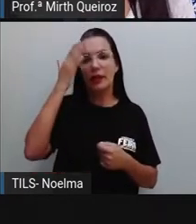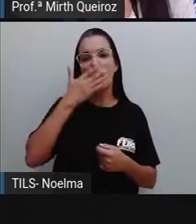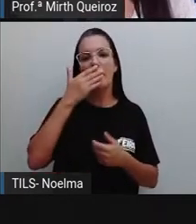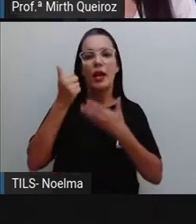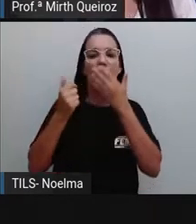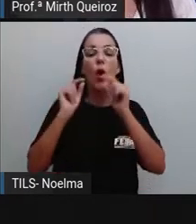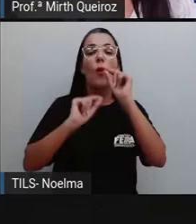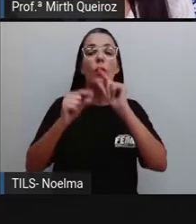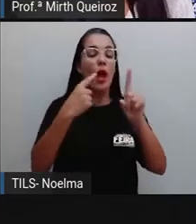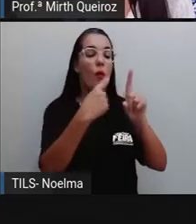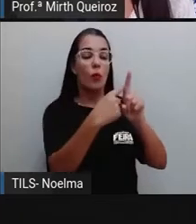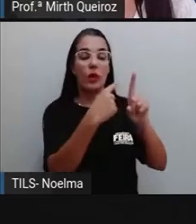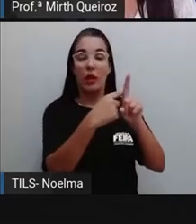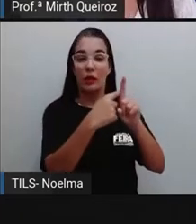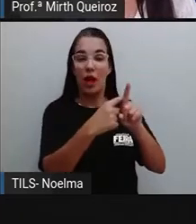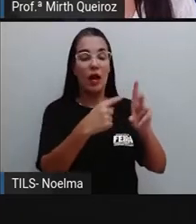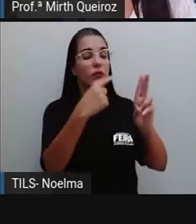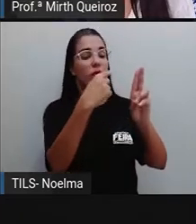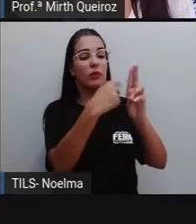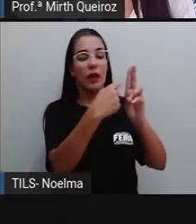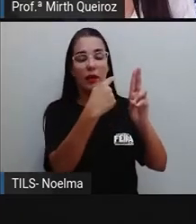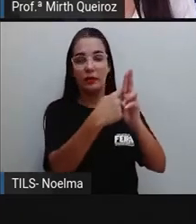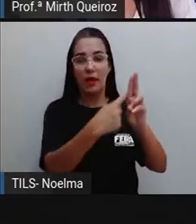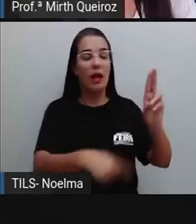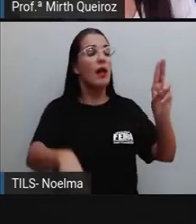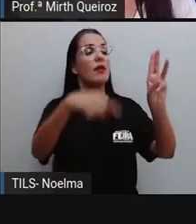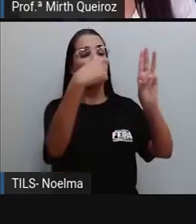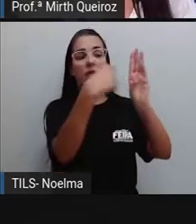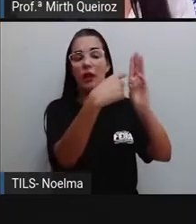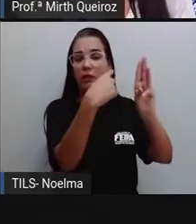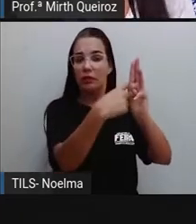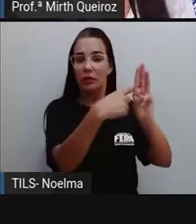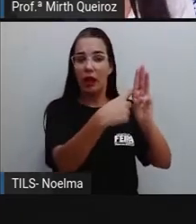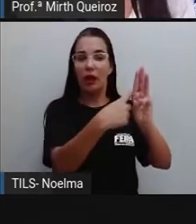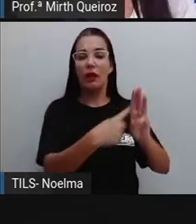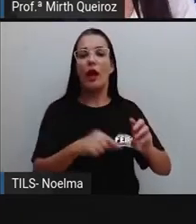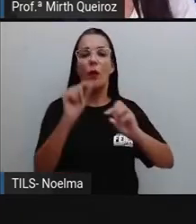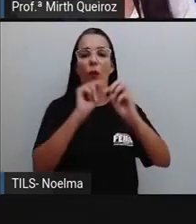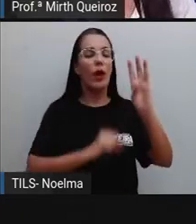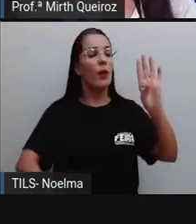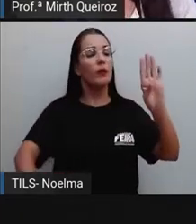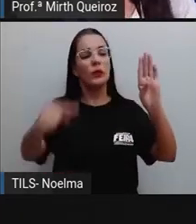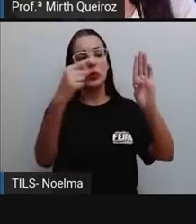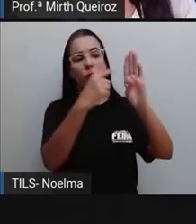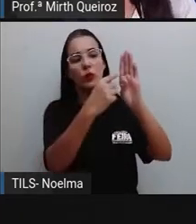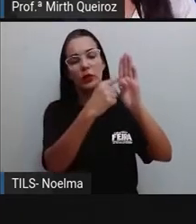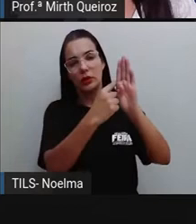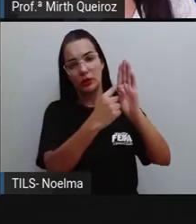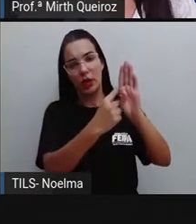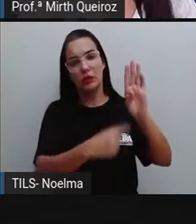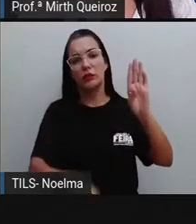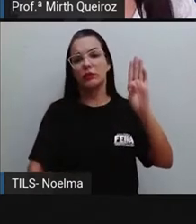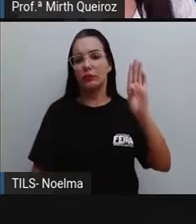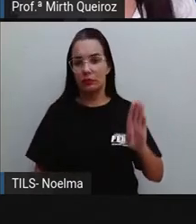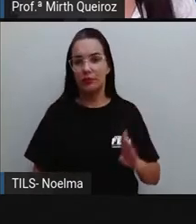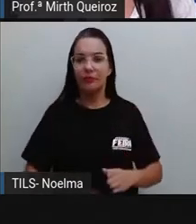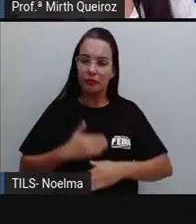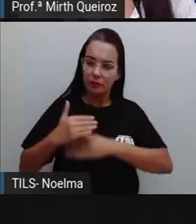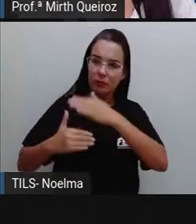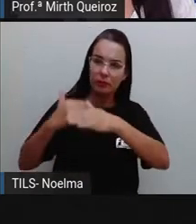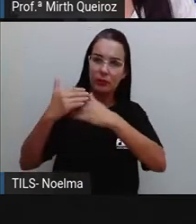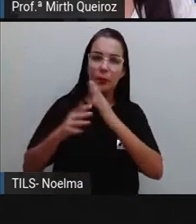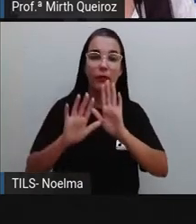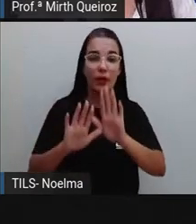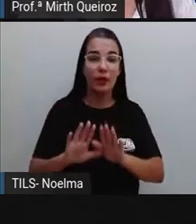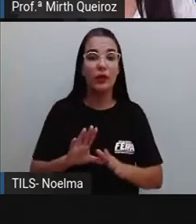são as unidades, o que são dezenas, o que são centenas, unidade de milhar e assim por diante. Um